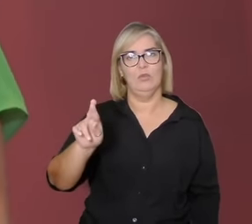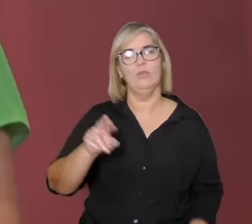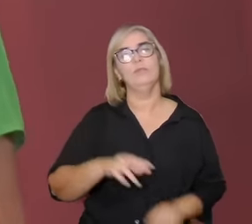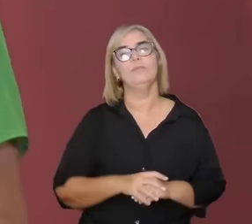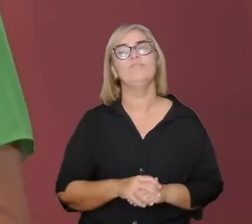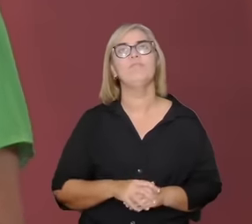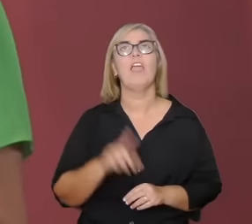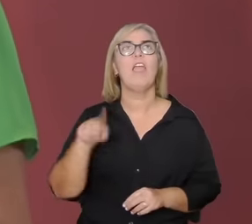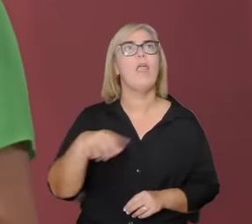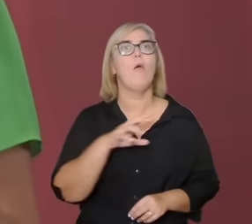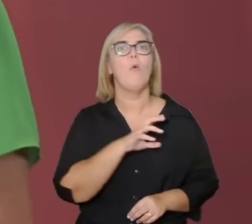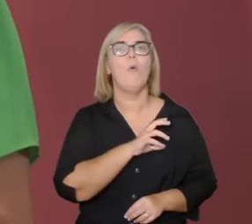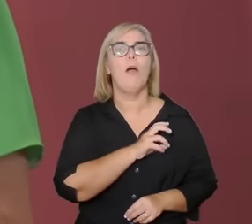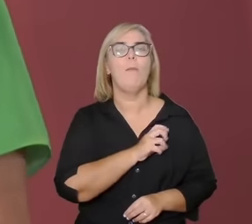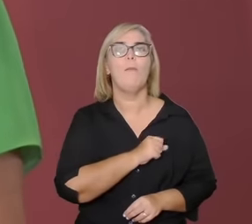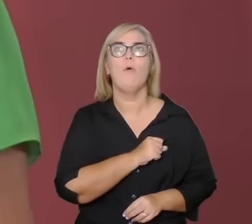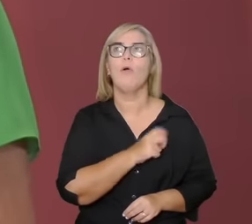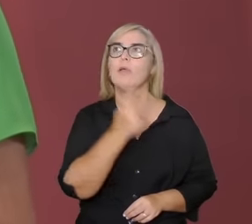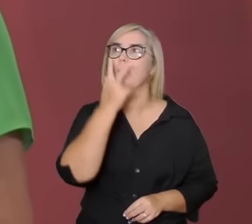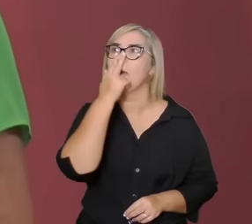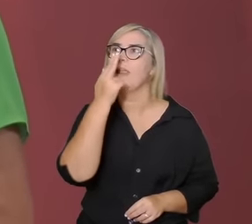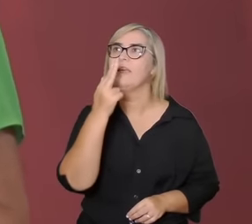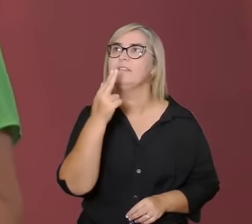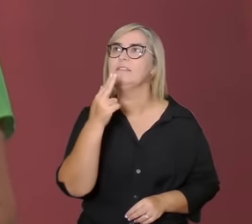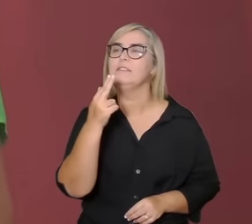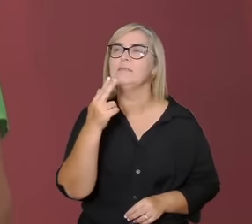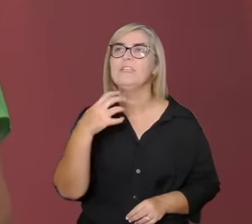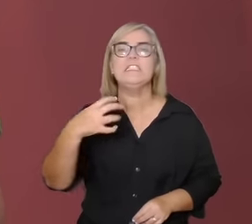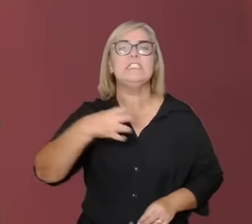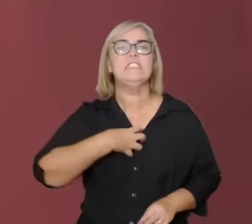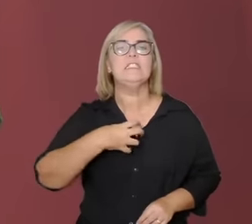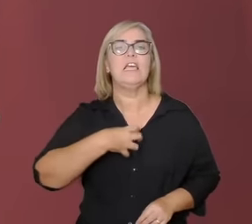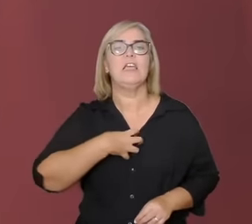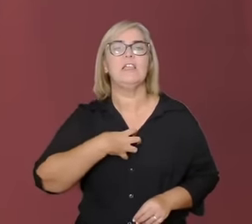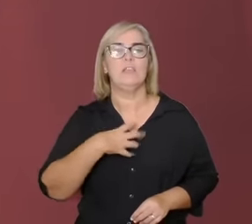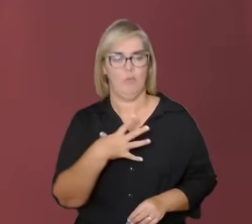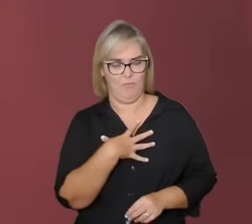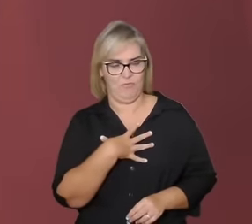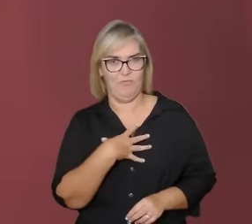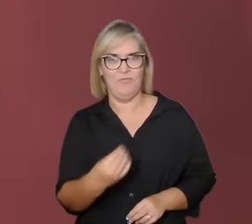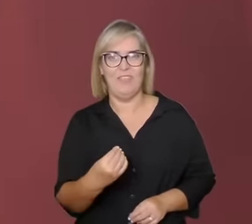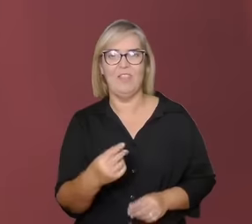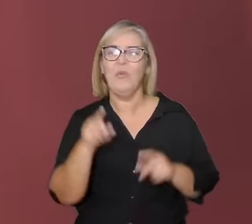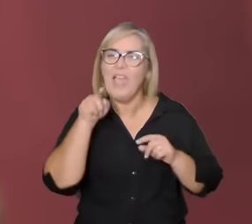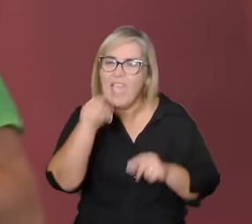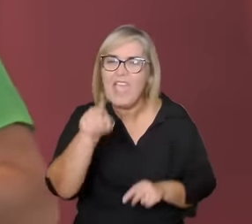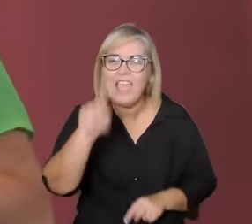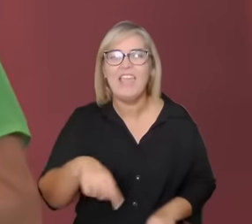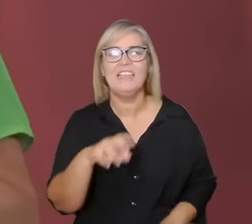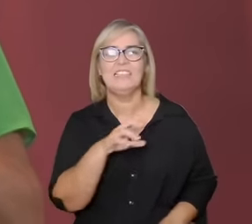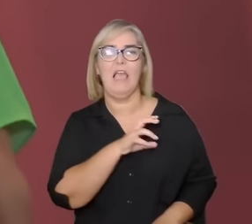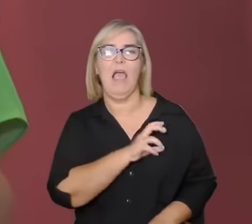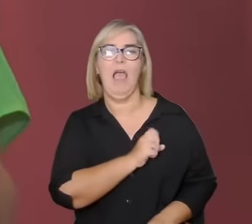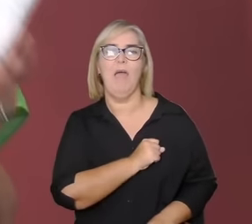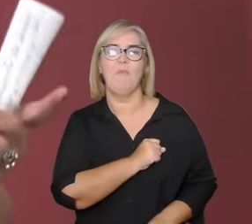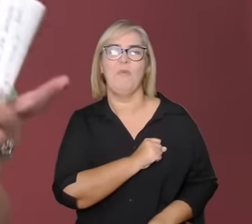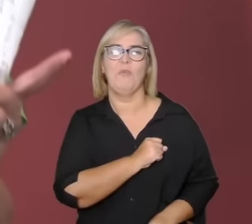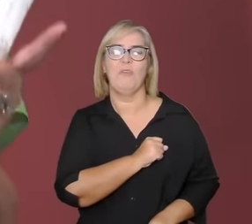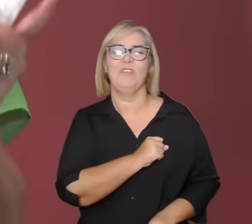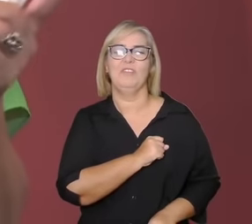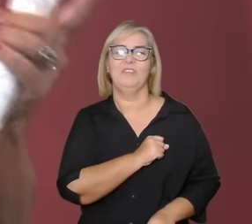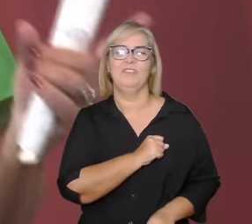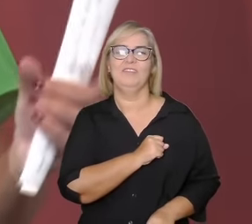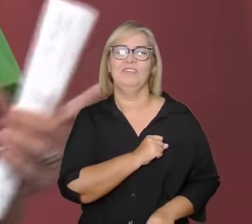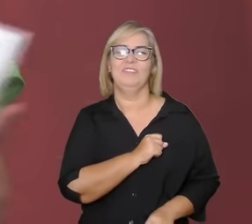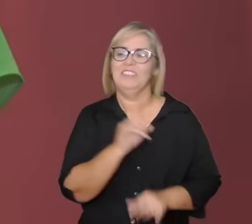falou eu penso que o sentimento pelo filho é realmente este amor tão catalisador que você sai